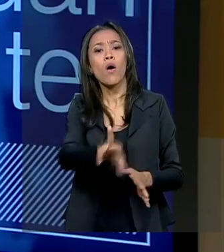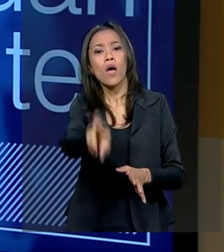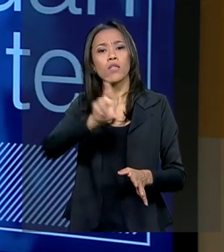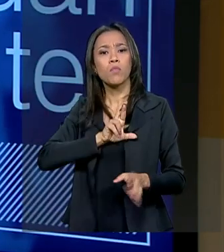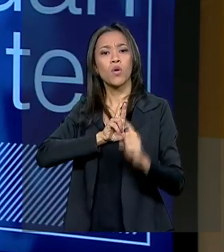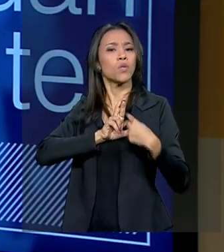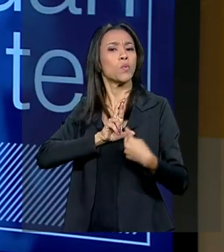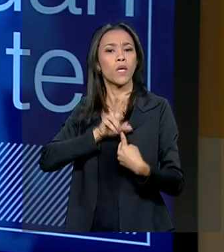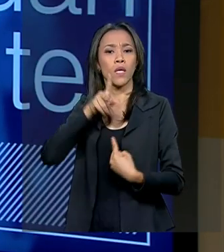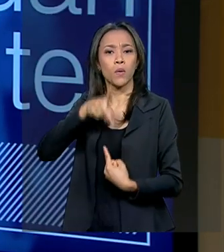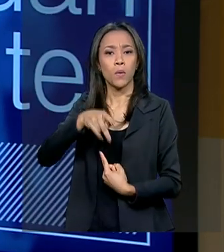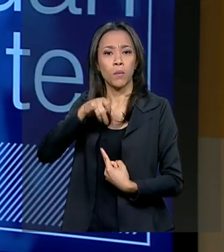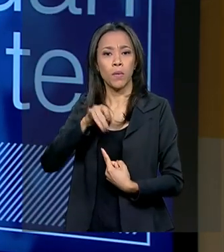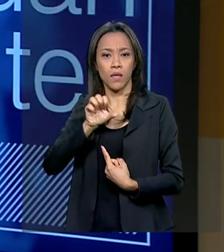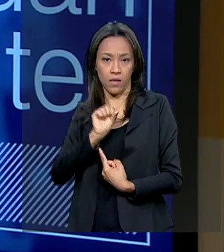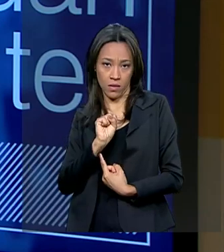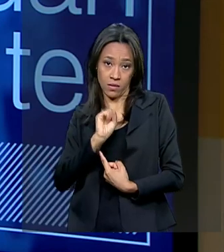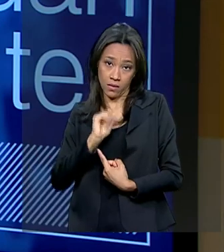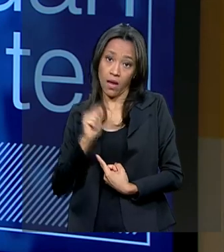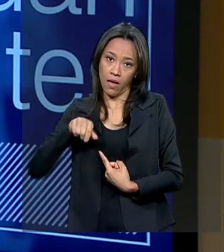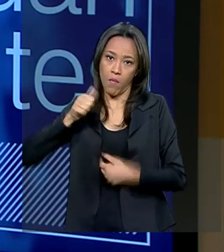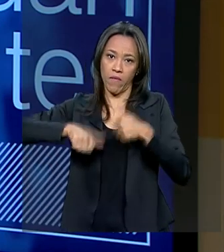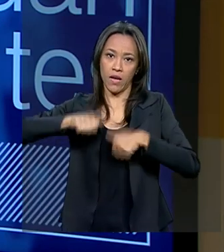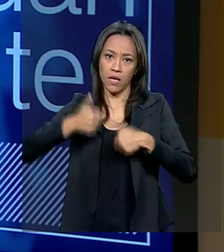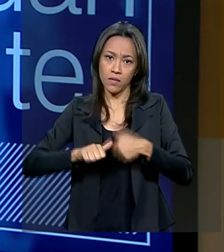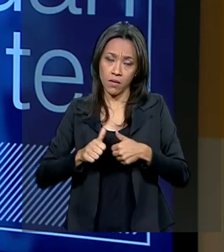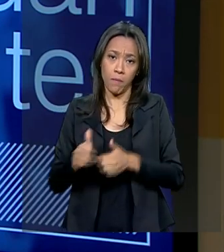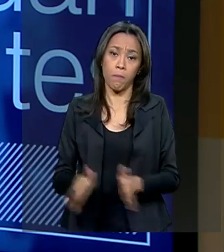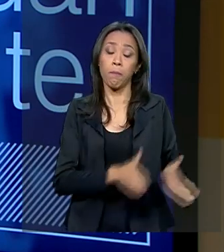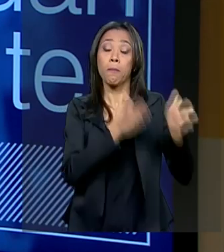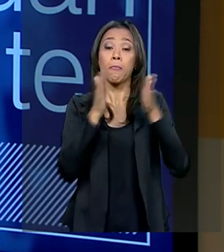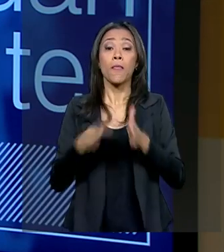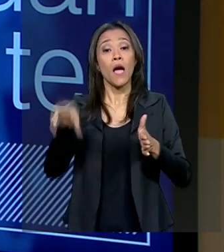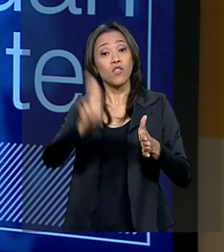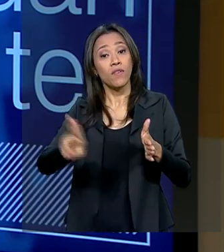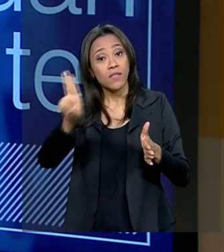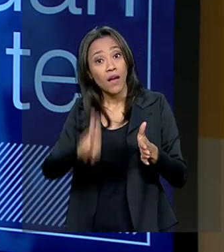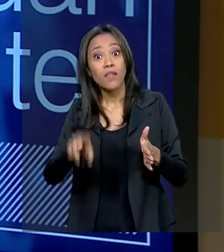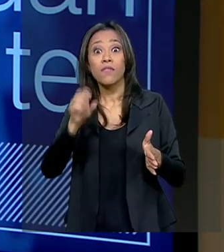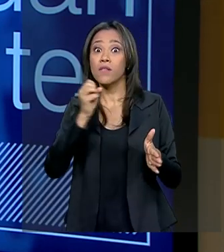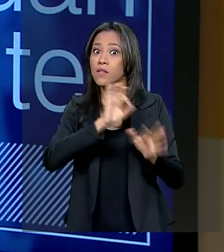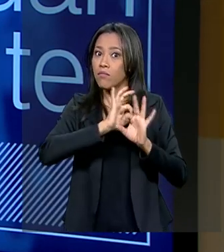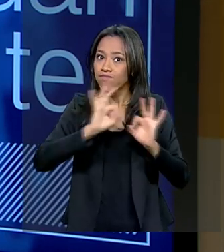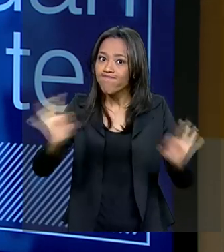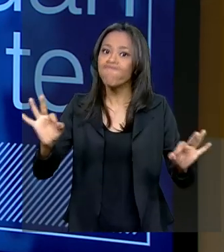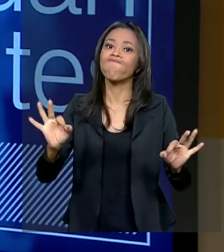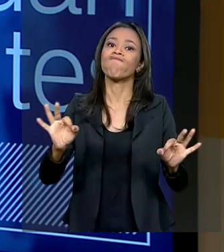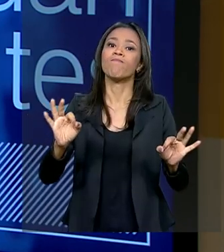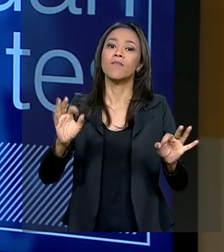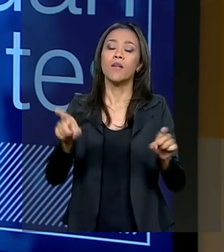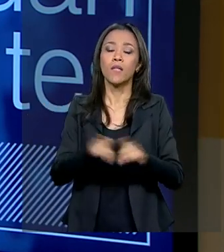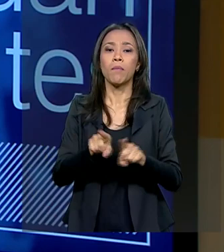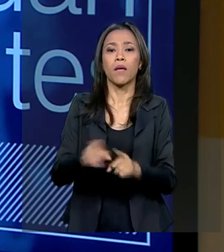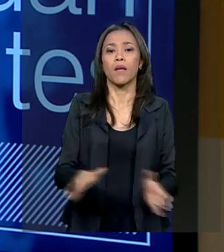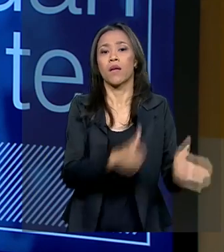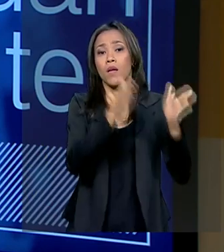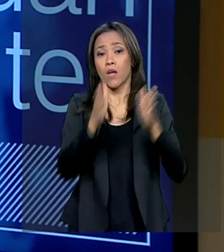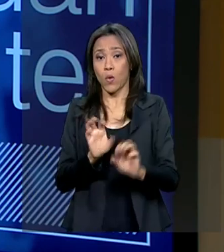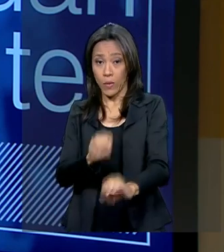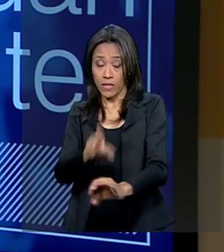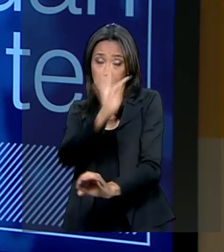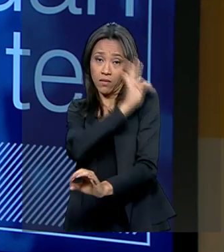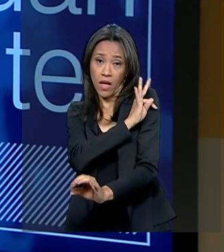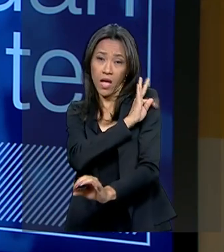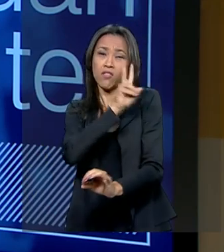A questão das universidades, eu acredito que vai ser dar água para o vinho para as universidades que aderirem ao futuro. Isso, o ensino técnico, a gente vai ver uma forte